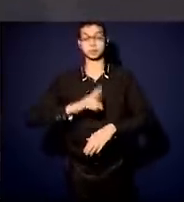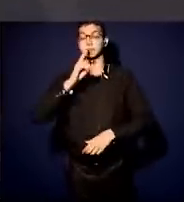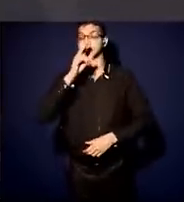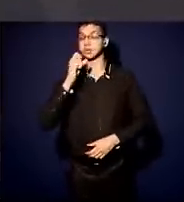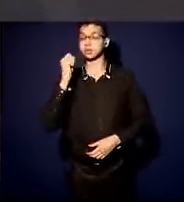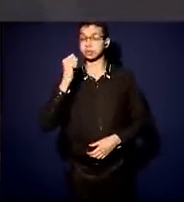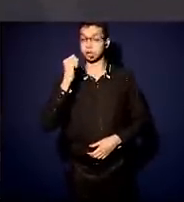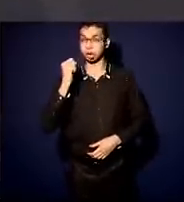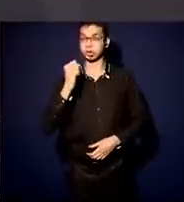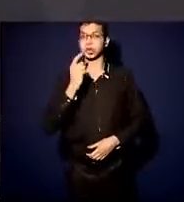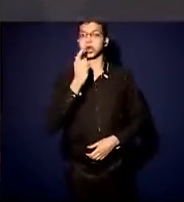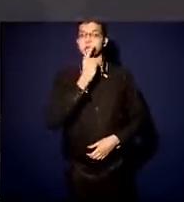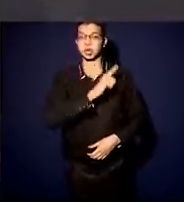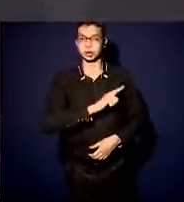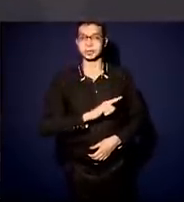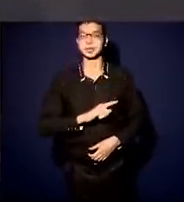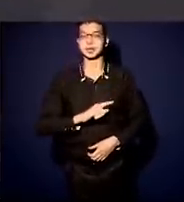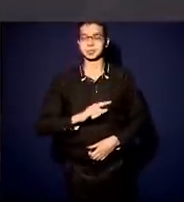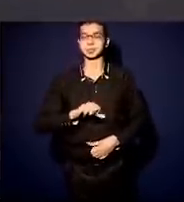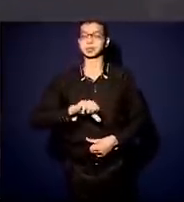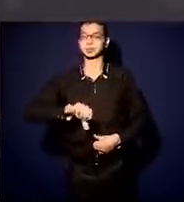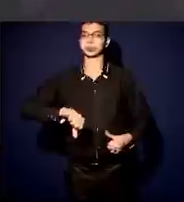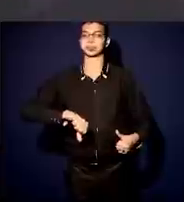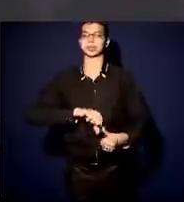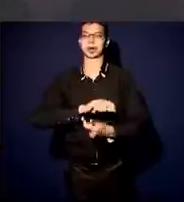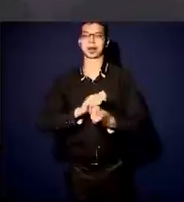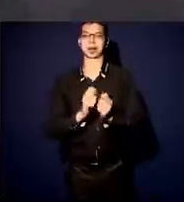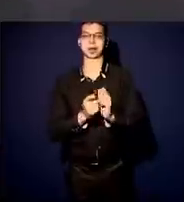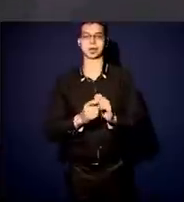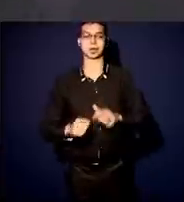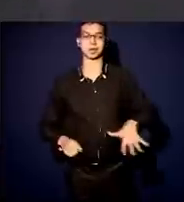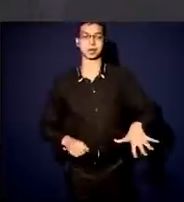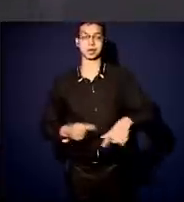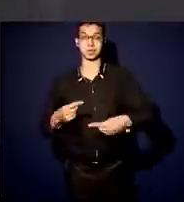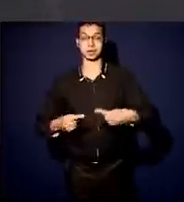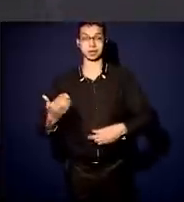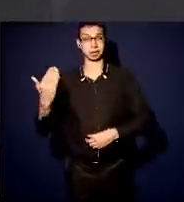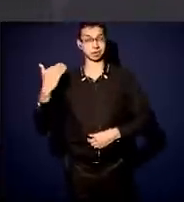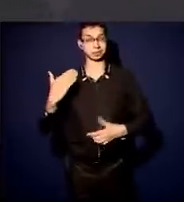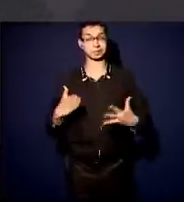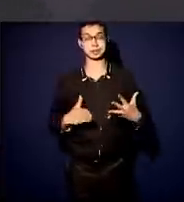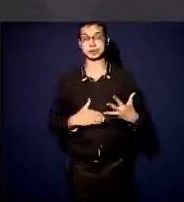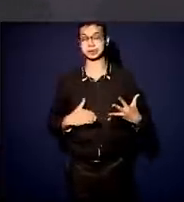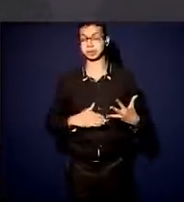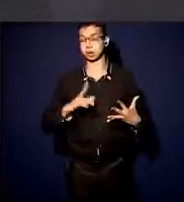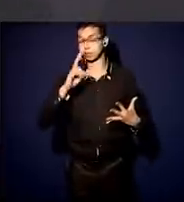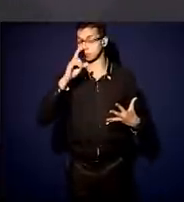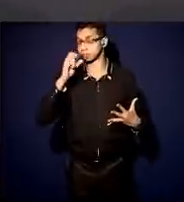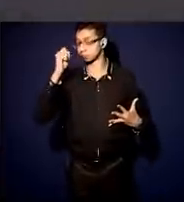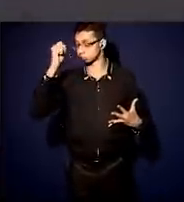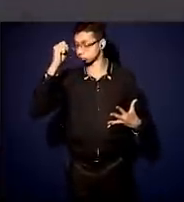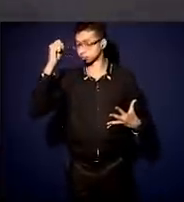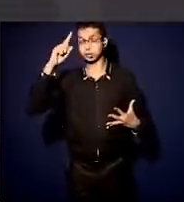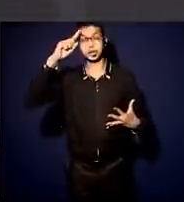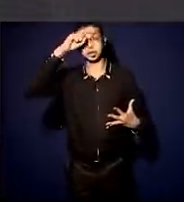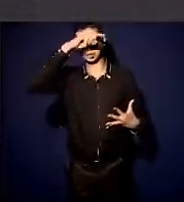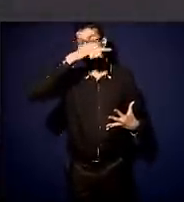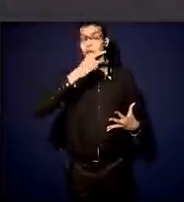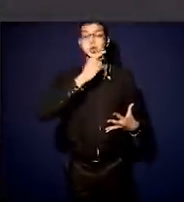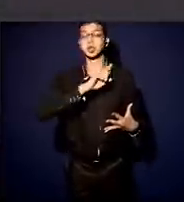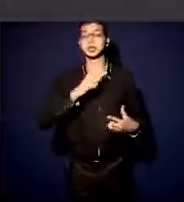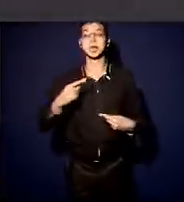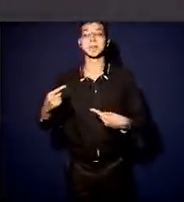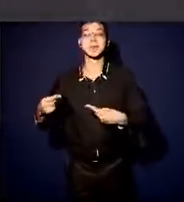de reformas num ambiente político que se demonstrava historicamente hostil, com grandes dificuldades de se debater. Quer dizer,